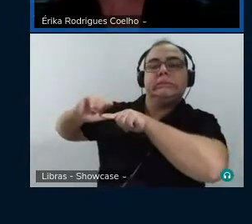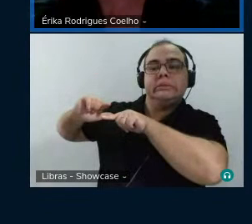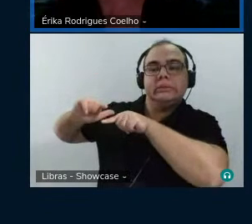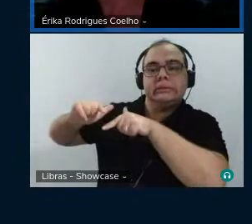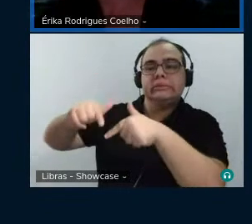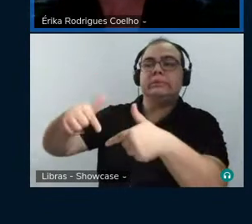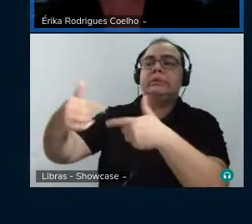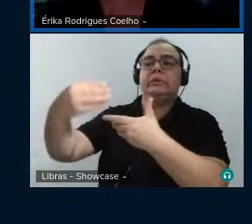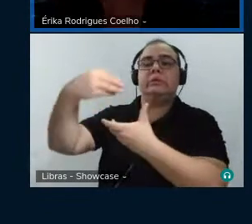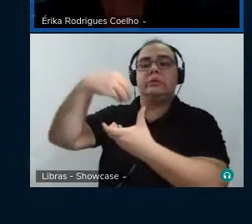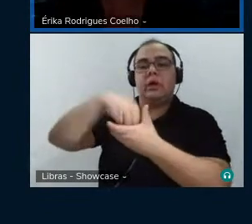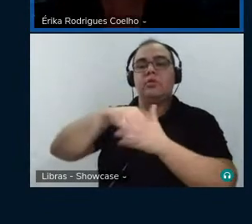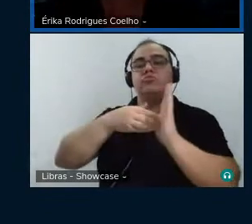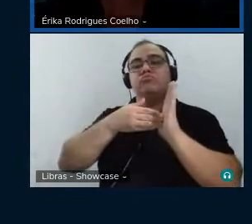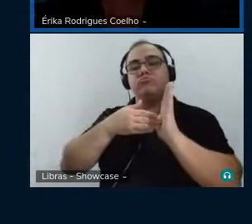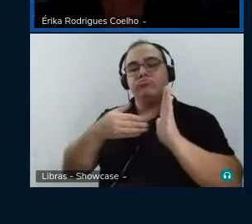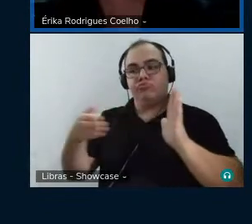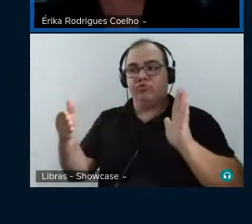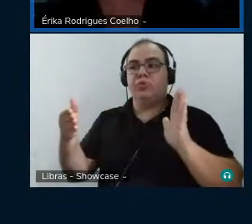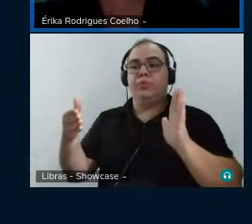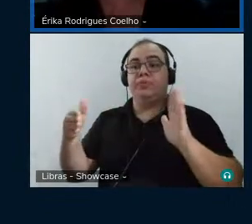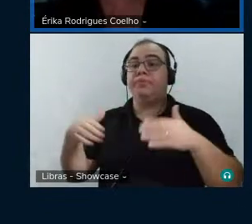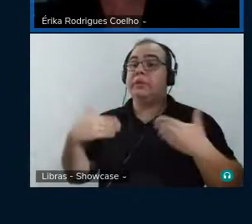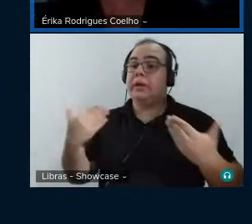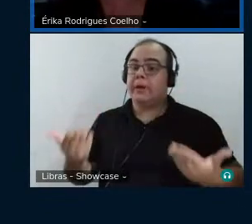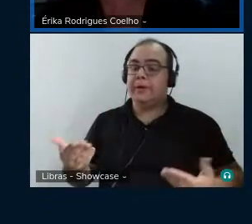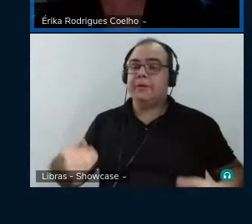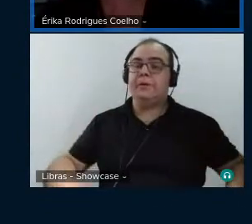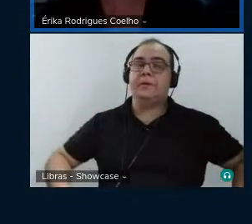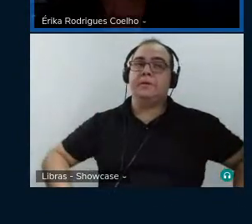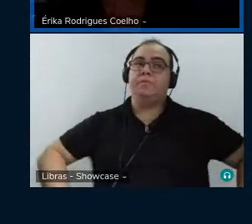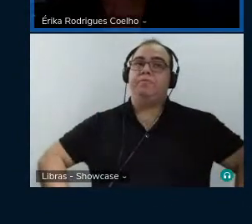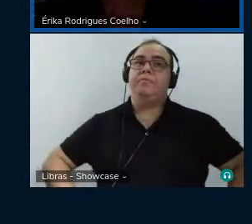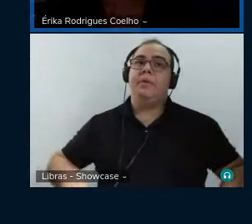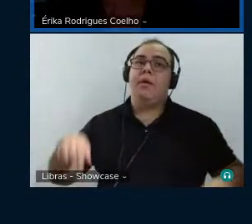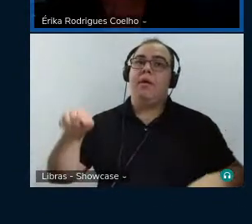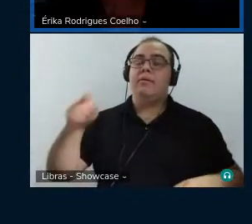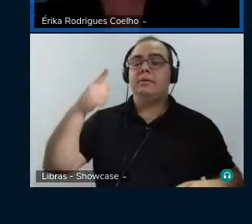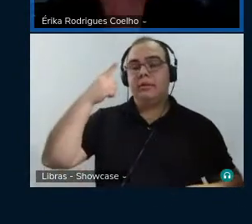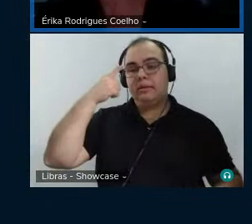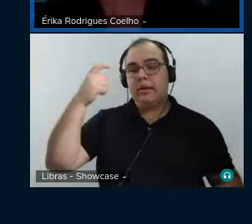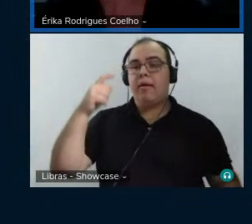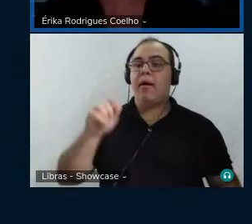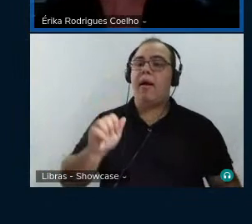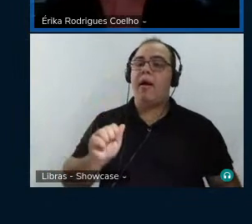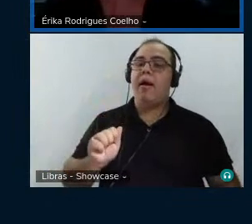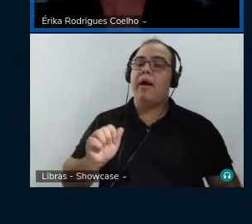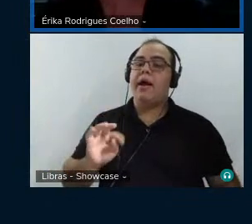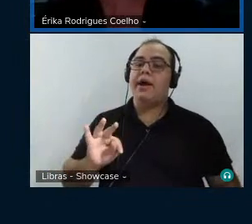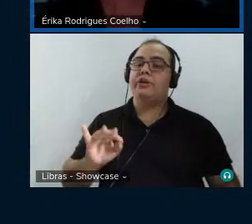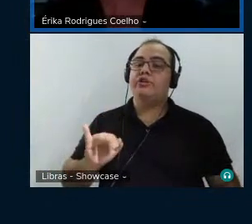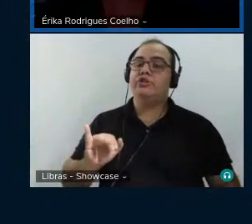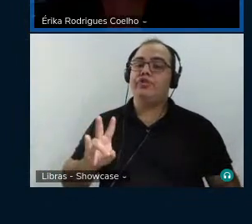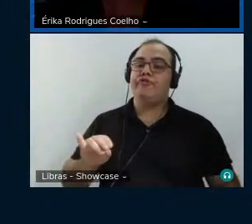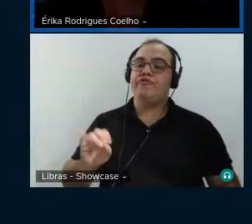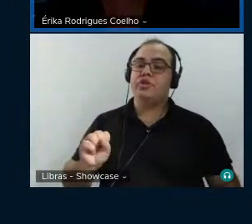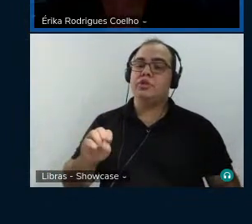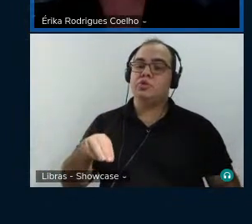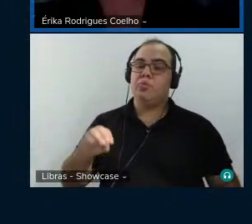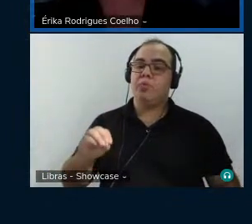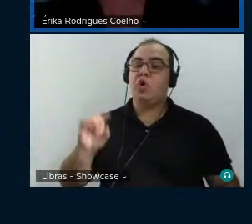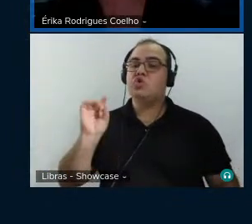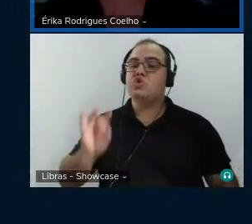dos círculos progressistas. Então, a ideia de ativismo, ele só é associado à questão das manifestações públicas,